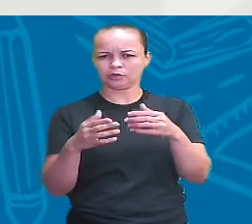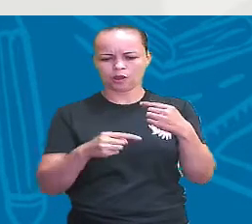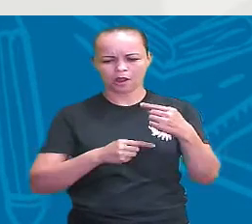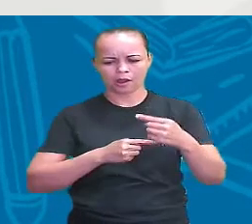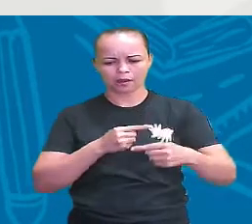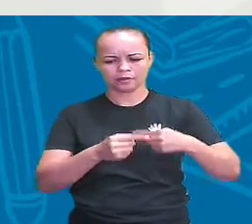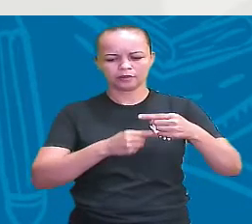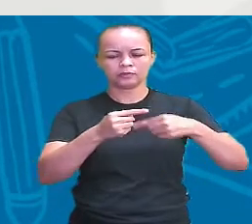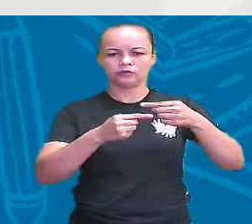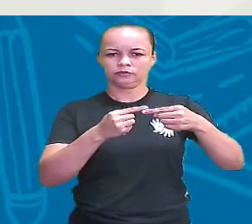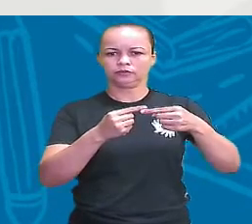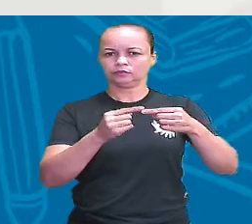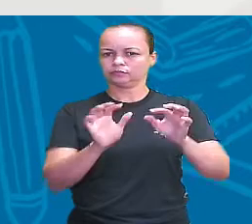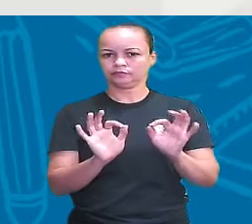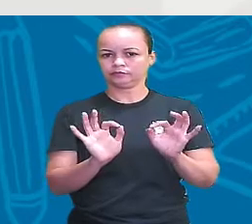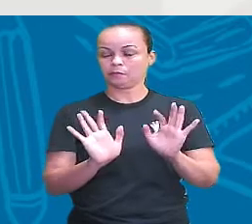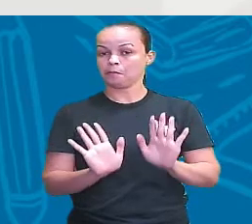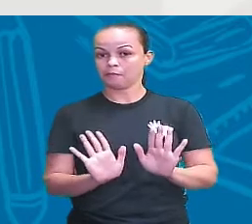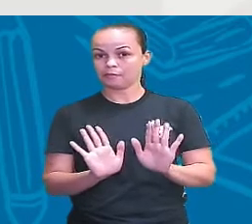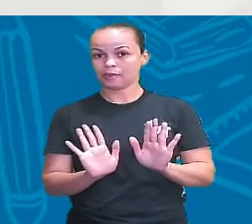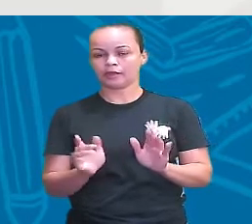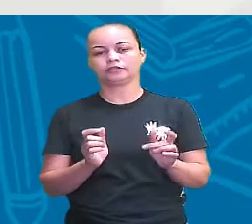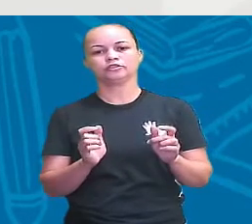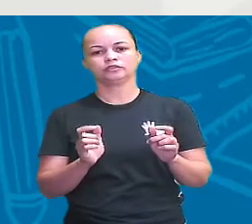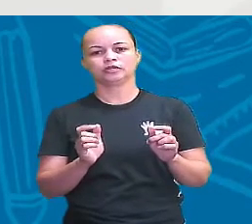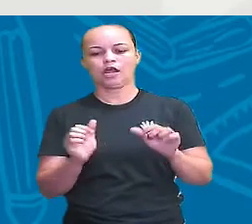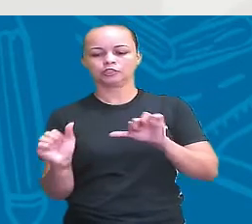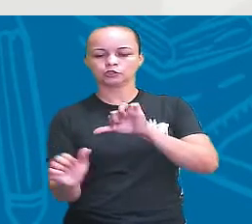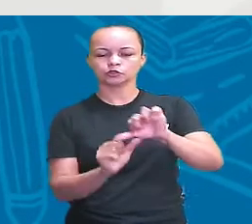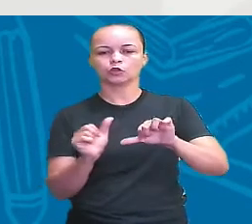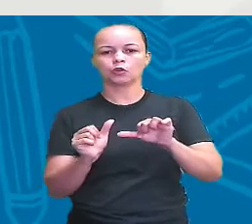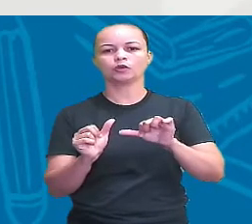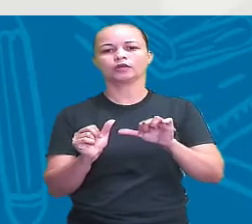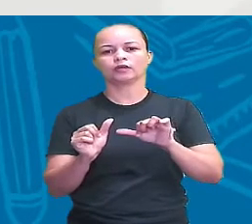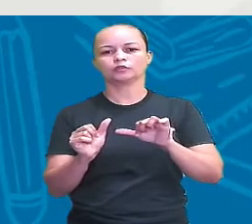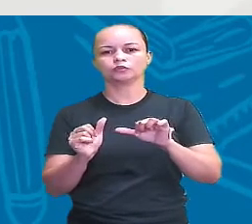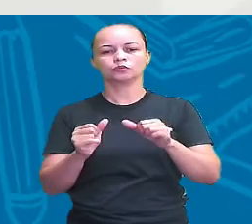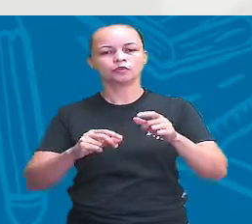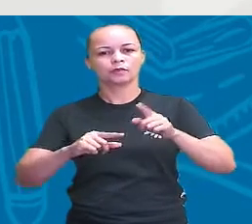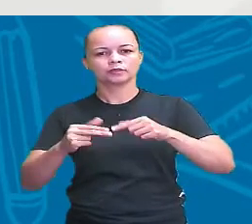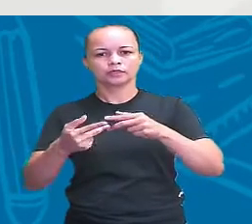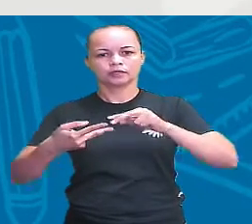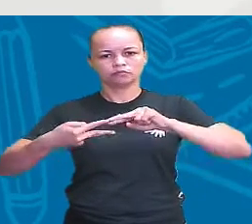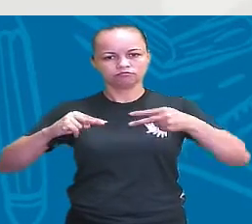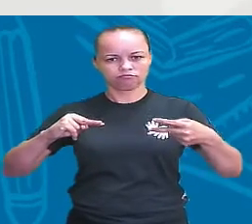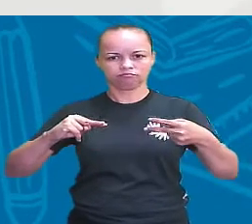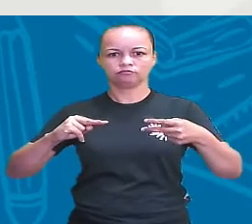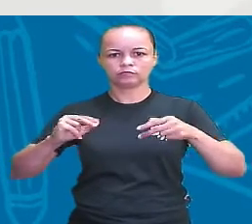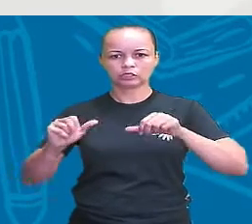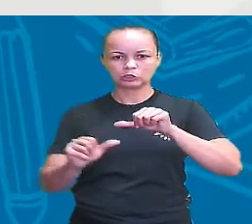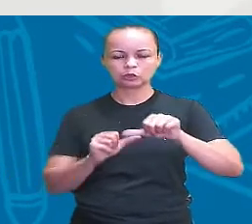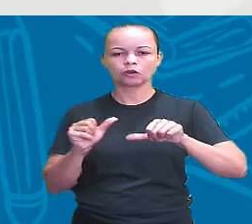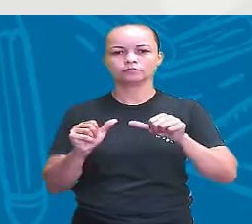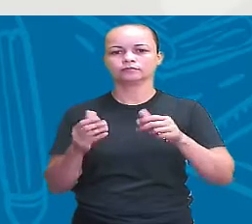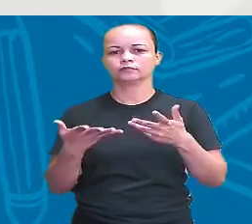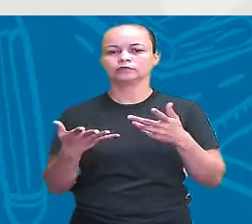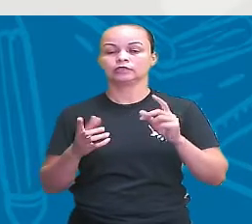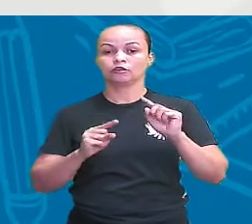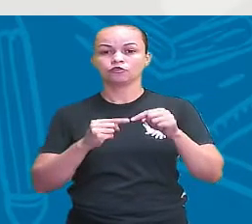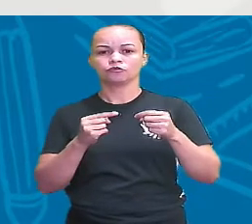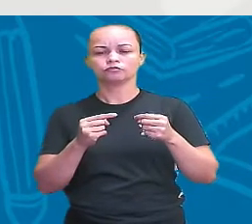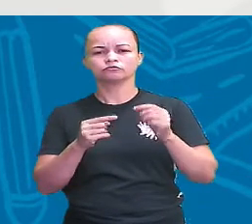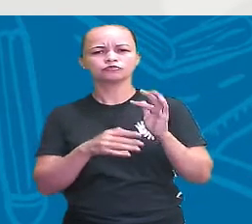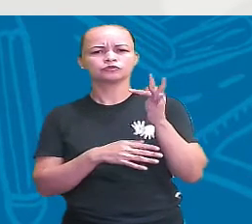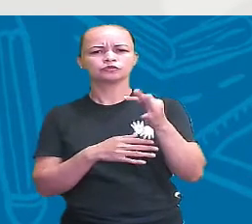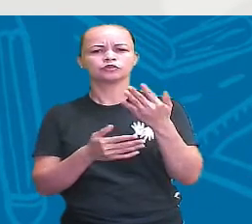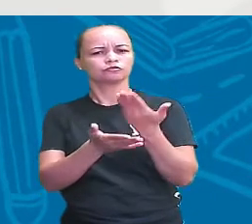reprodução sexuada, mas sim a troca de material genético. A gente vai falar futuramente, por exemplo, de reproduções de bactérias.